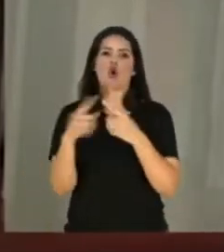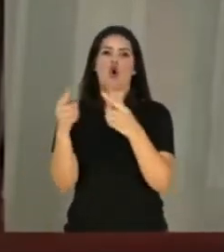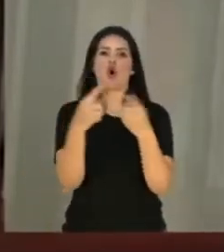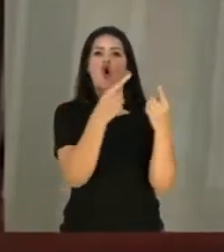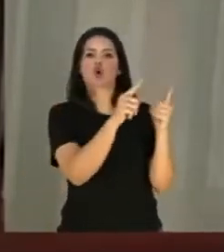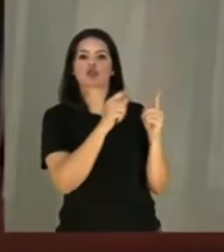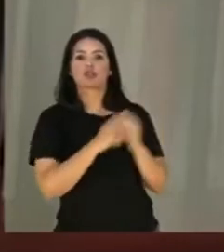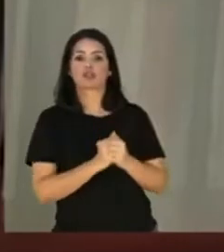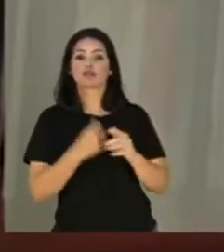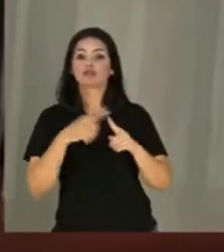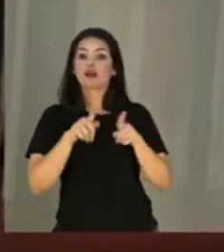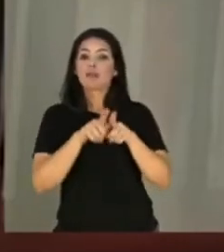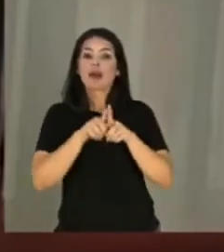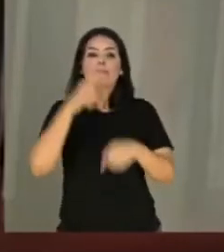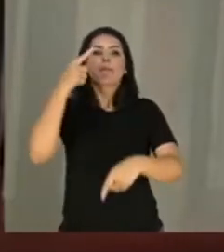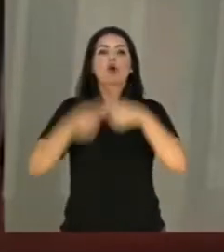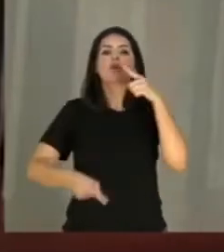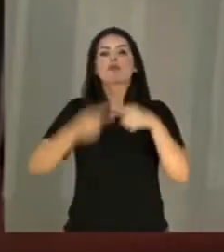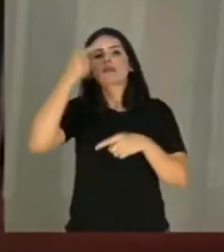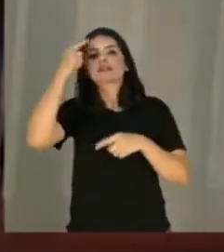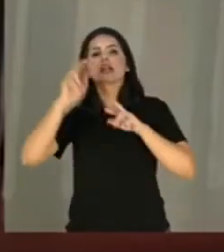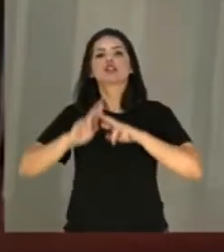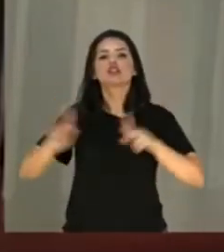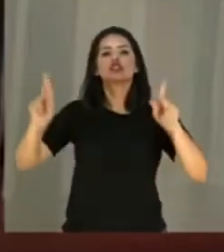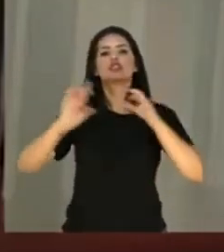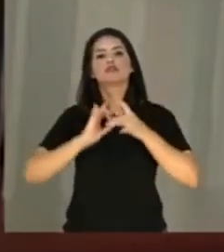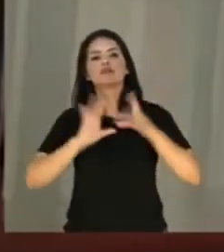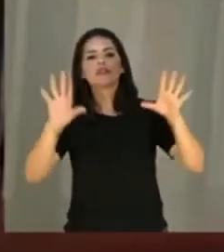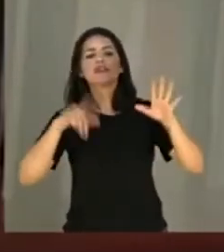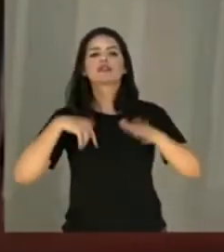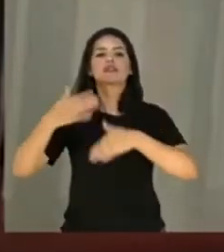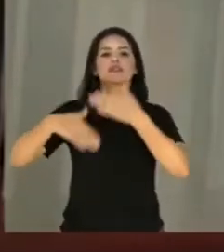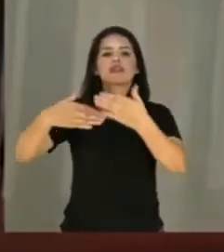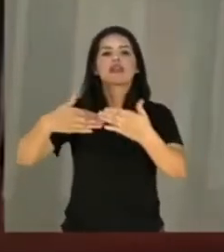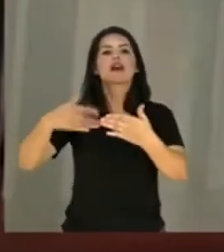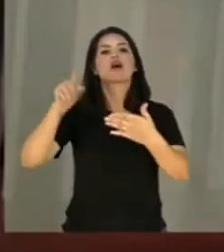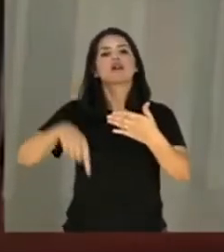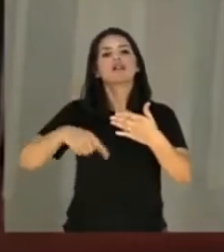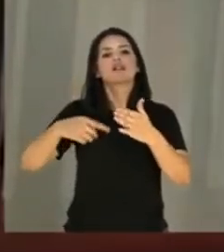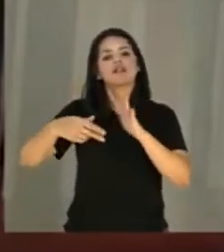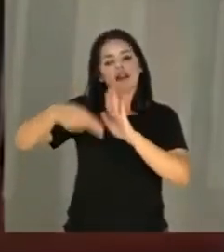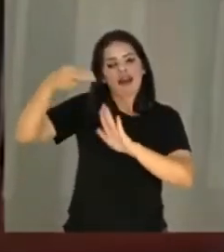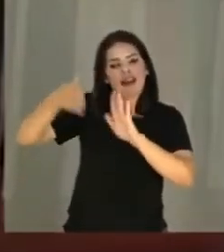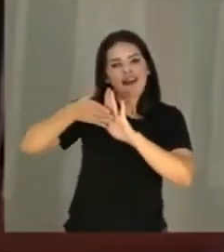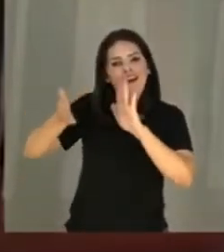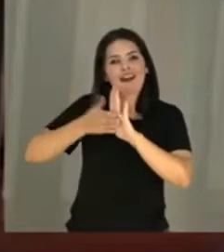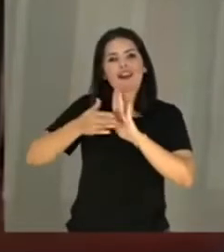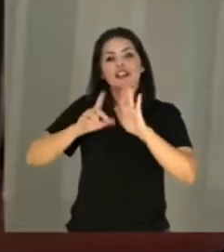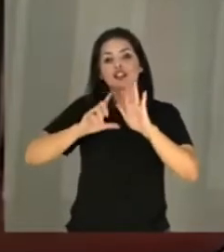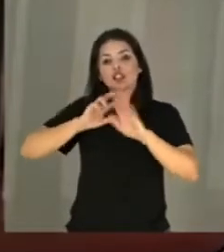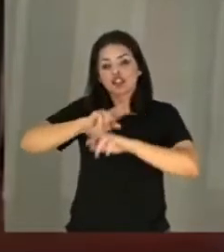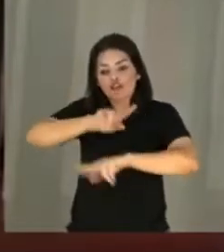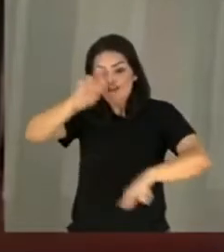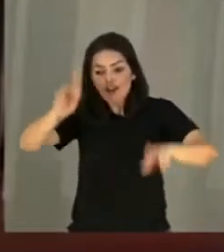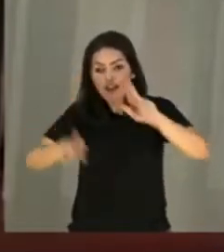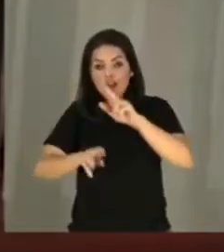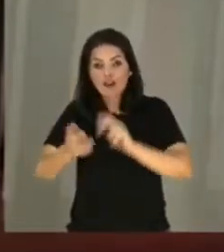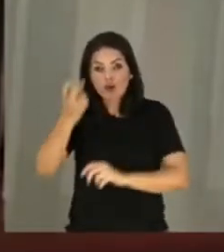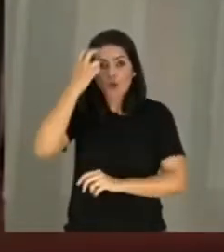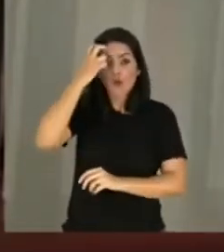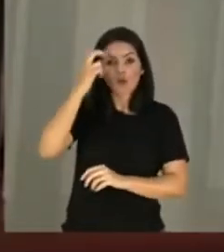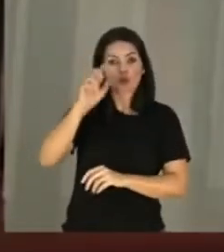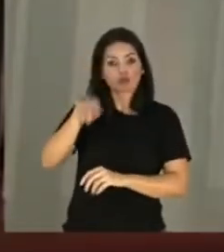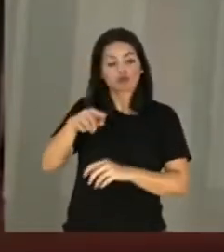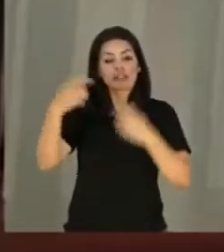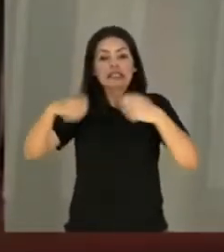democraticamente, e de viverem processos formam percursos formativos inerentes às suas identificações culturais e às suas demandas e